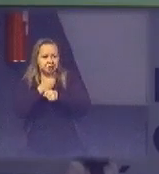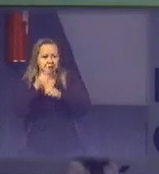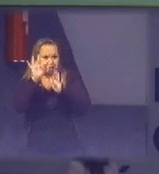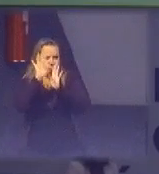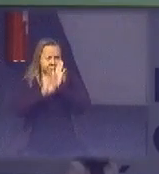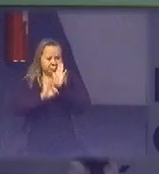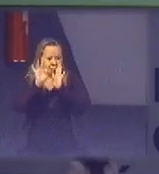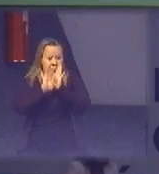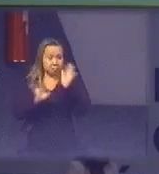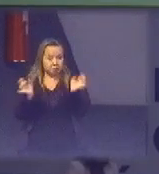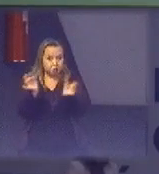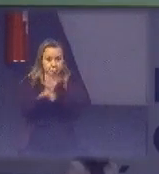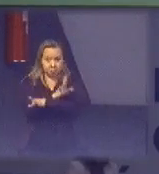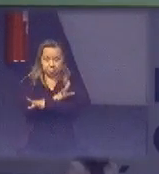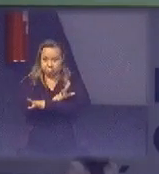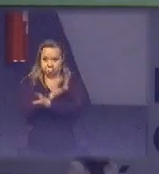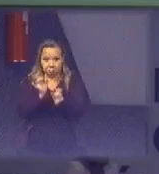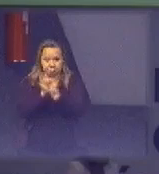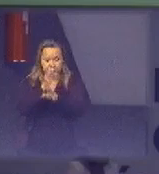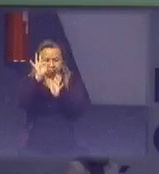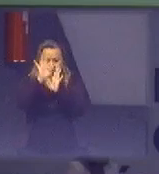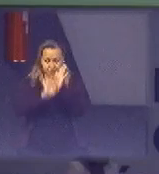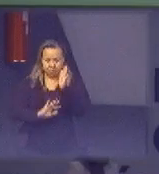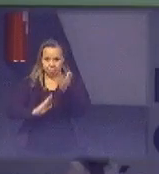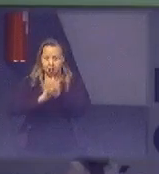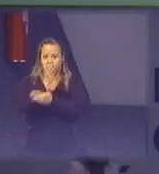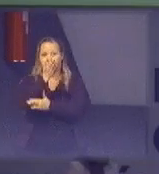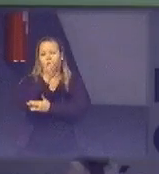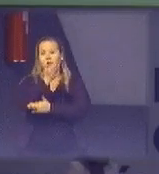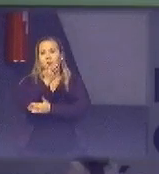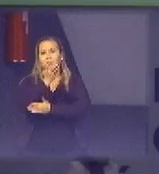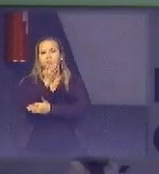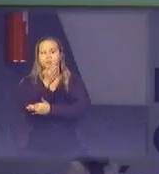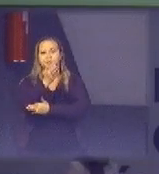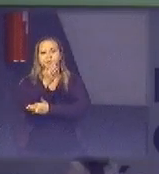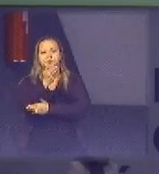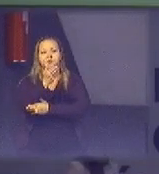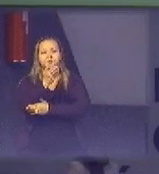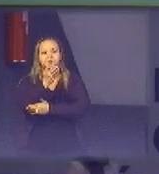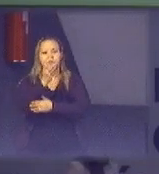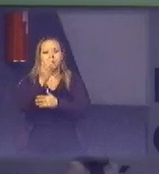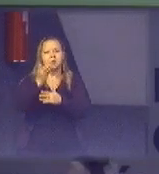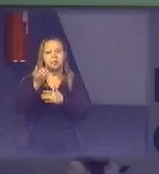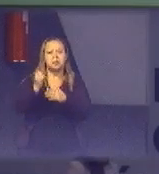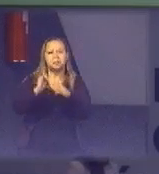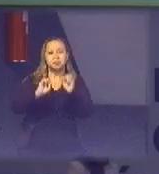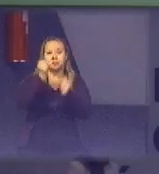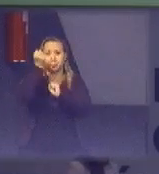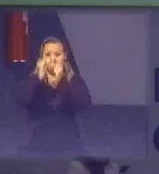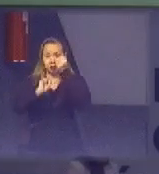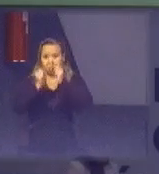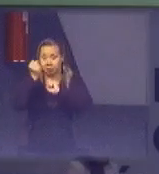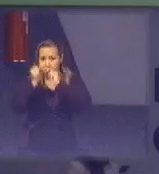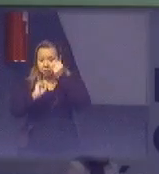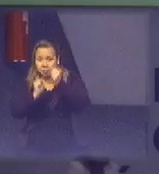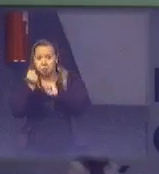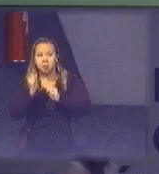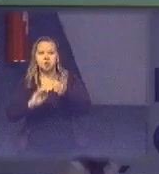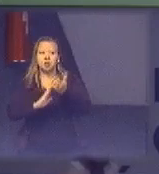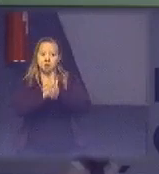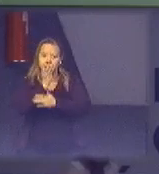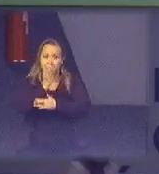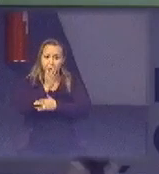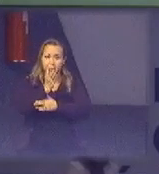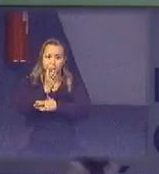pronto aprovado entre indústria ou pelo menos parte da indústria ou